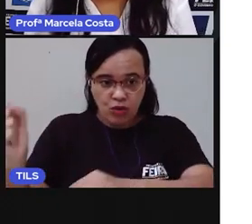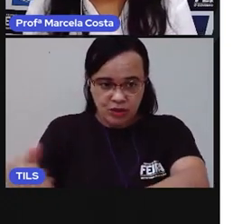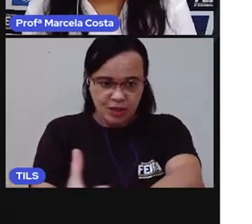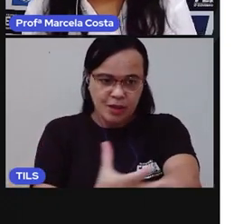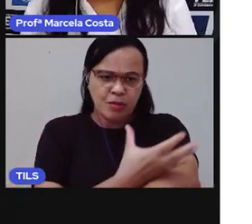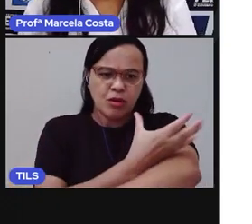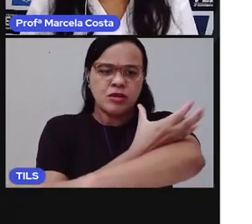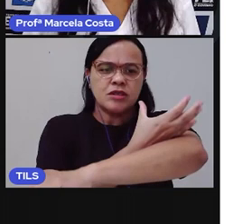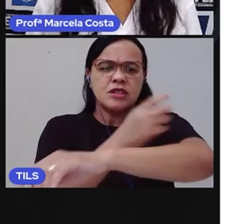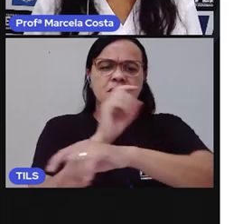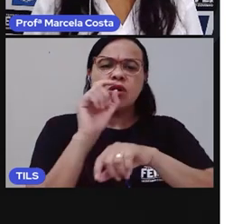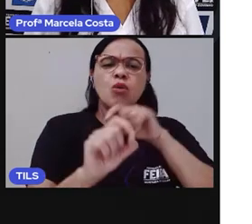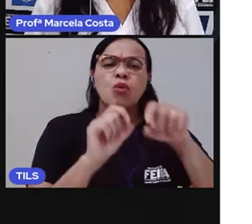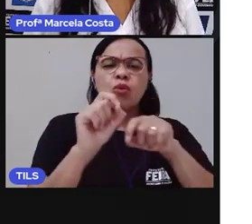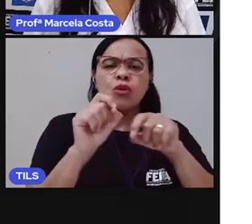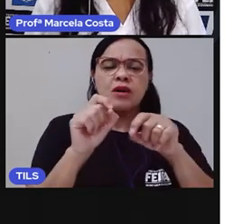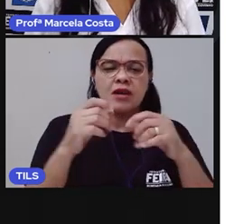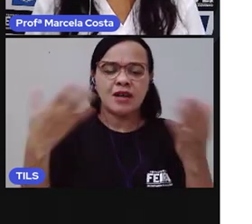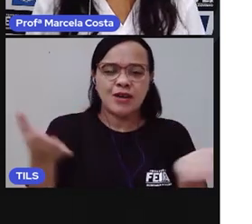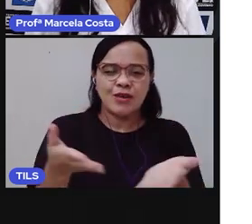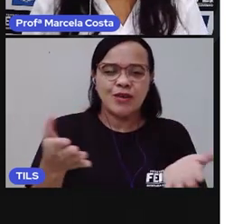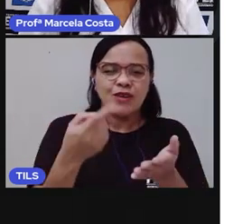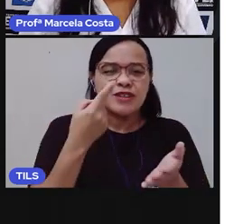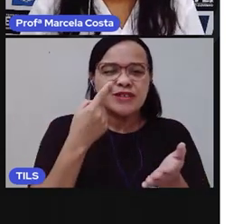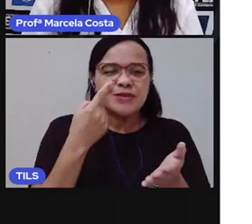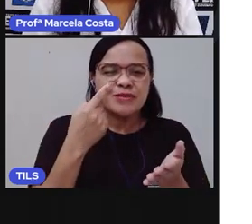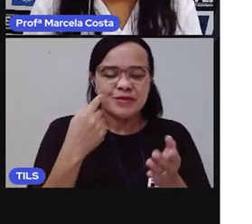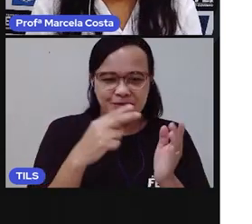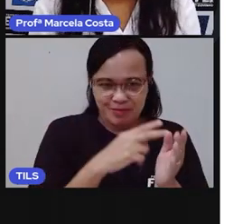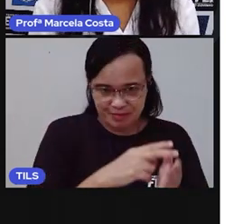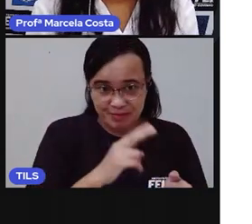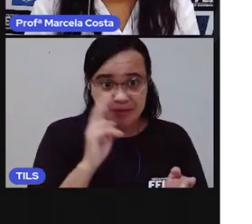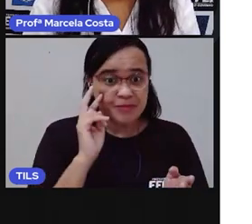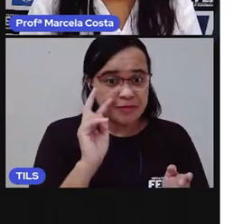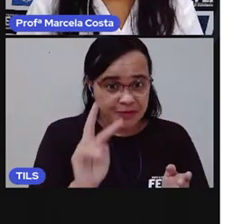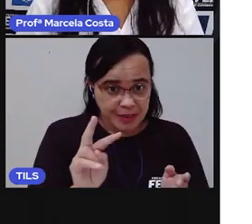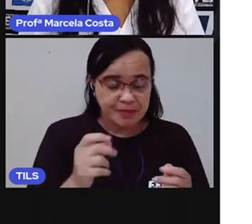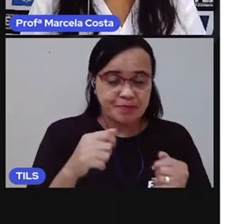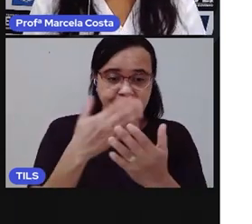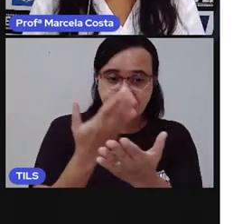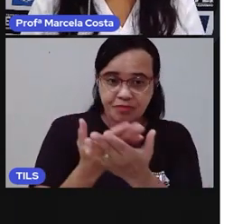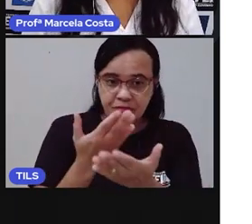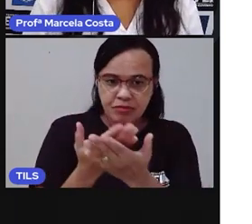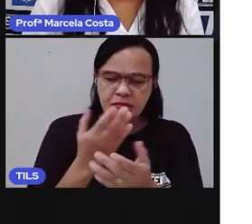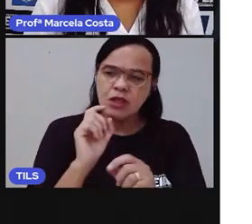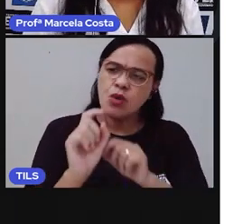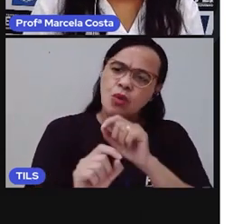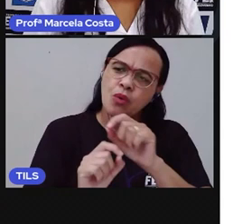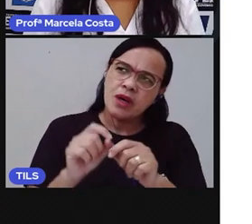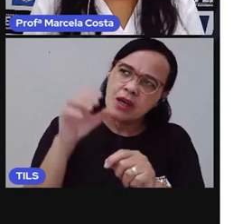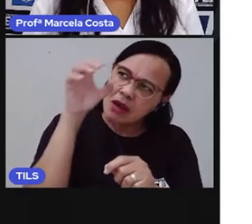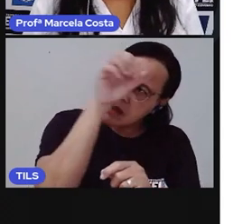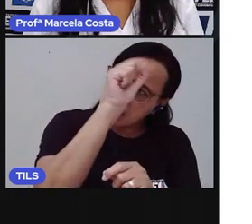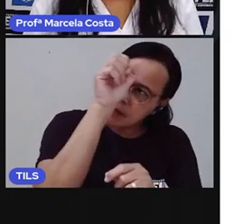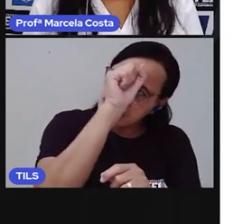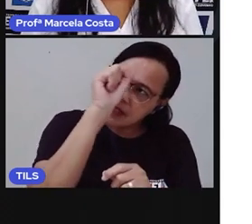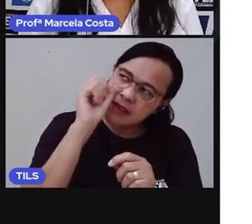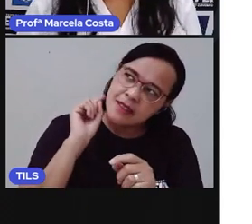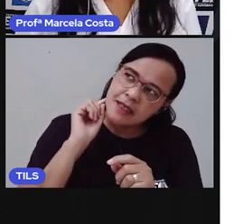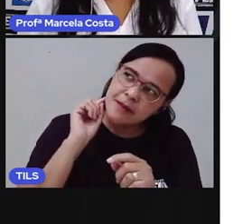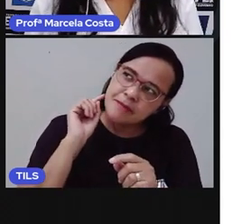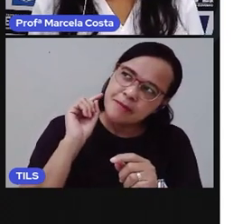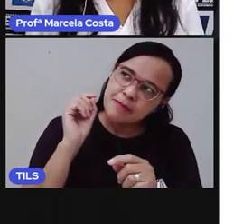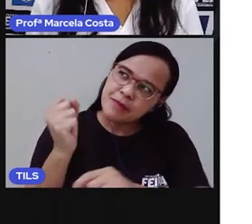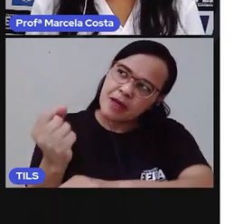específica, tá bom? Com essa aula, você vai aprender a identificar as suas emoções,